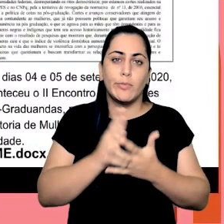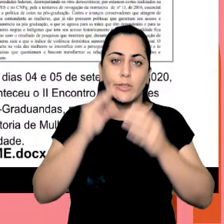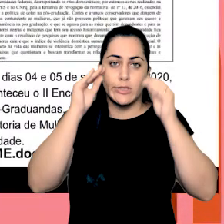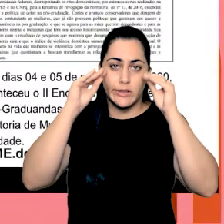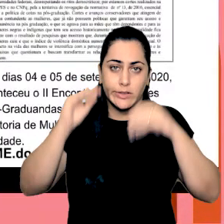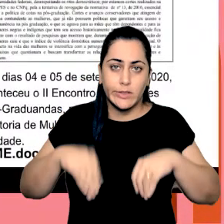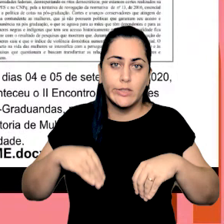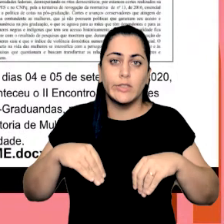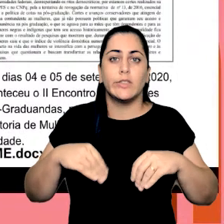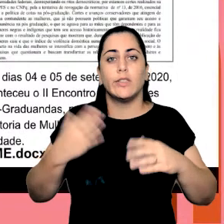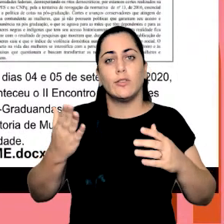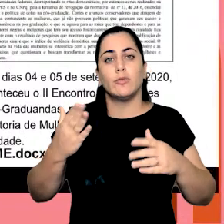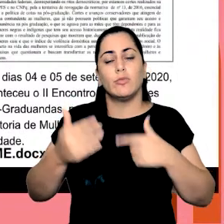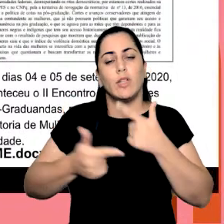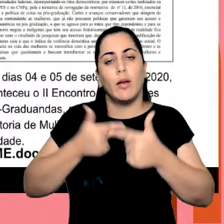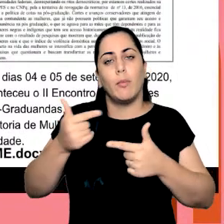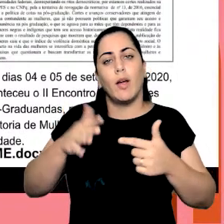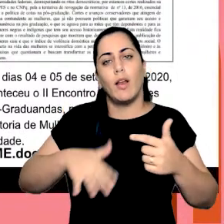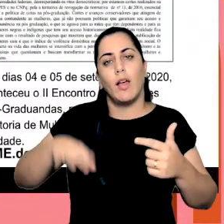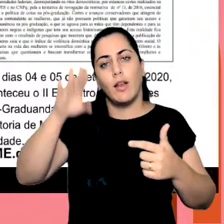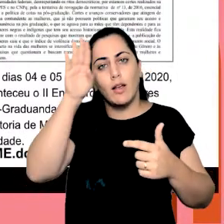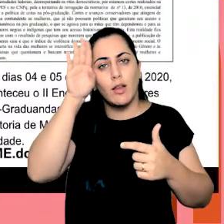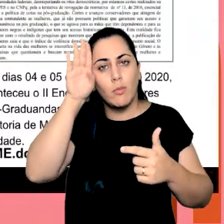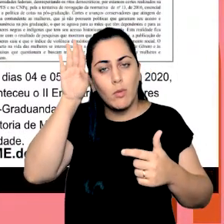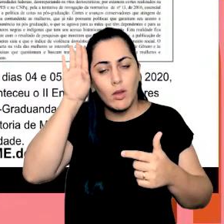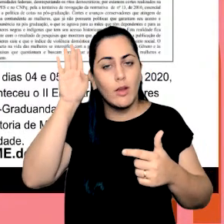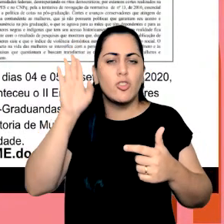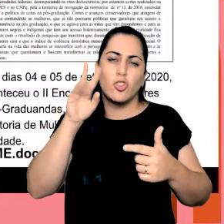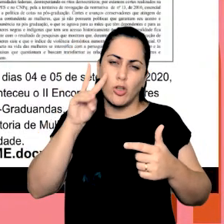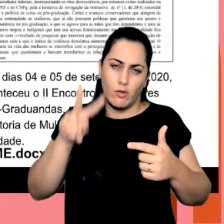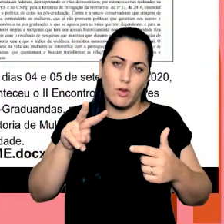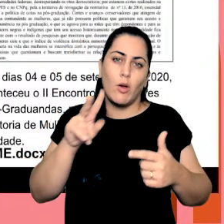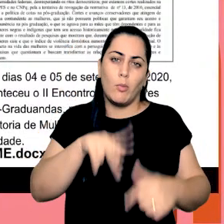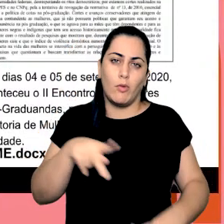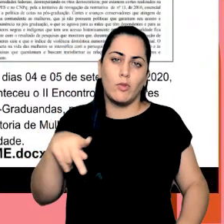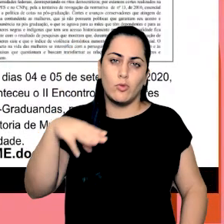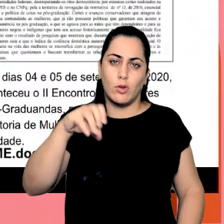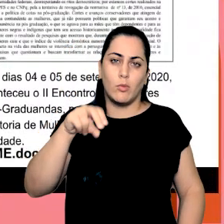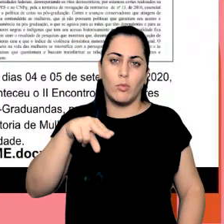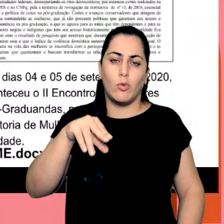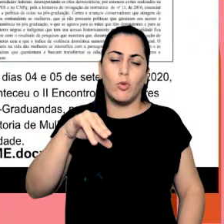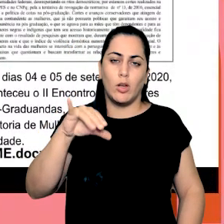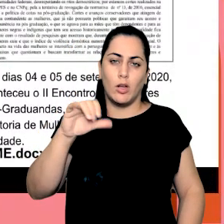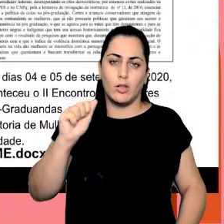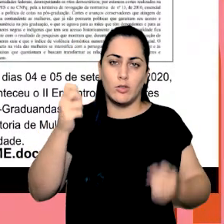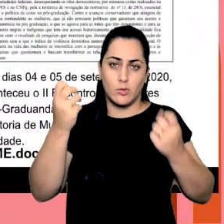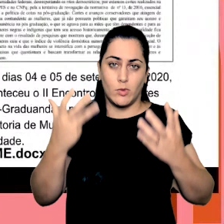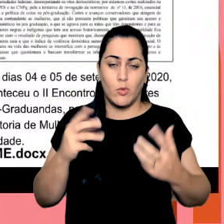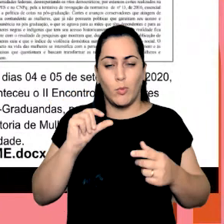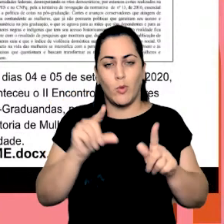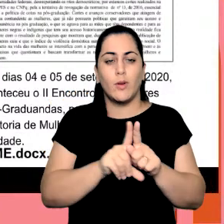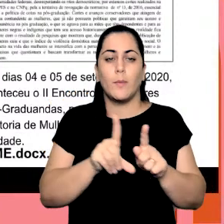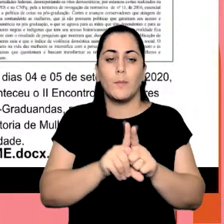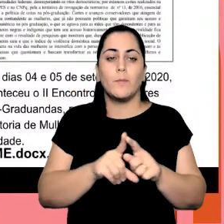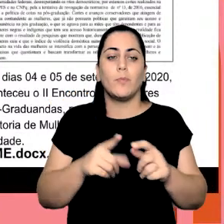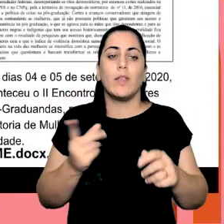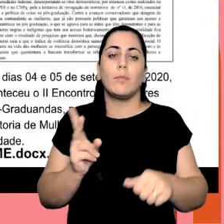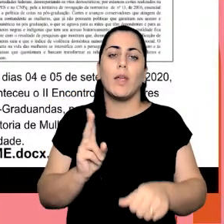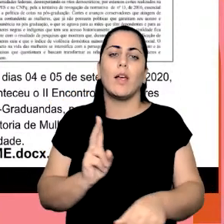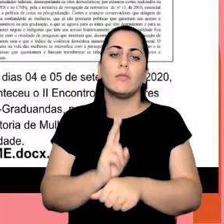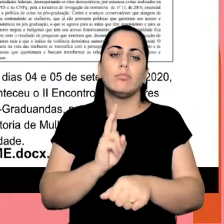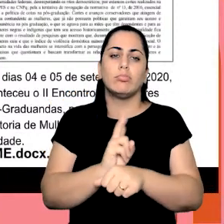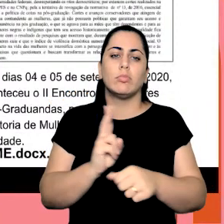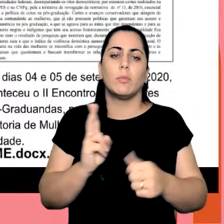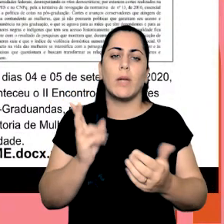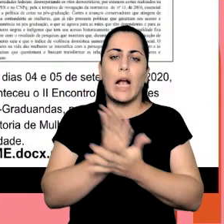da academia por várias situações que a gente já ouviu um pouquinho a professora Mônica falar estão também defendendo a luta